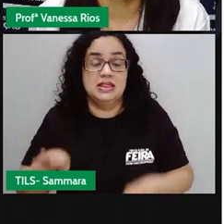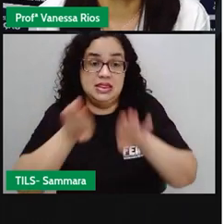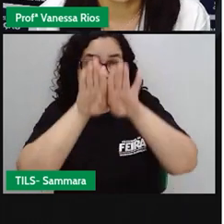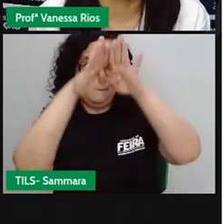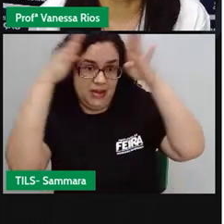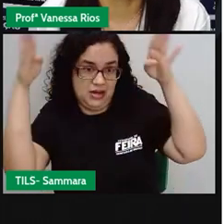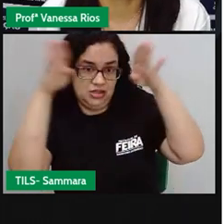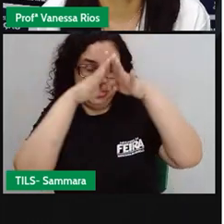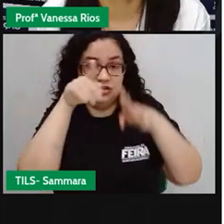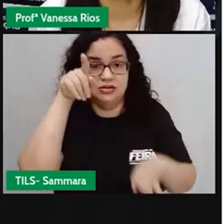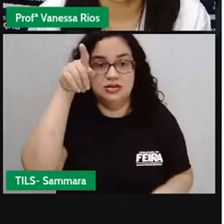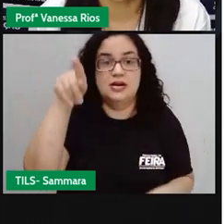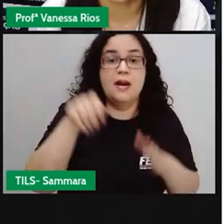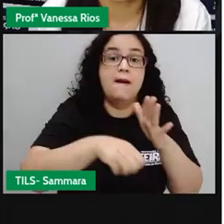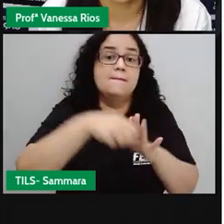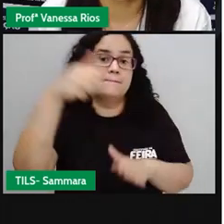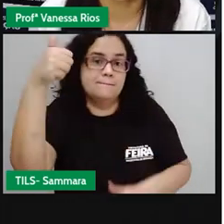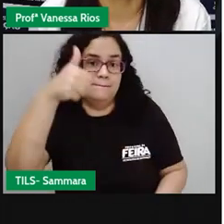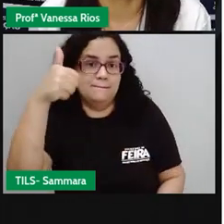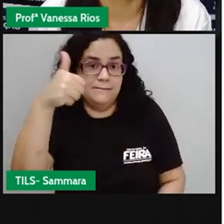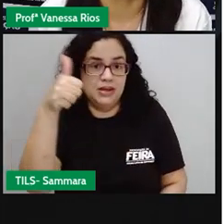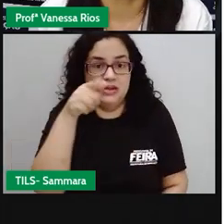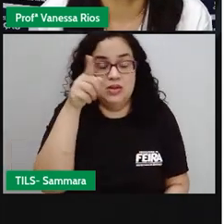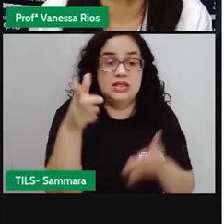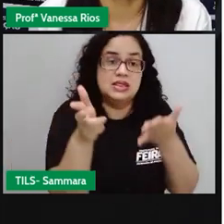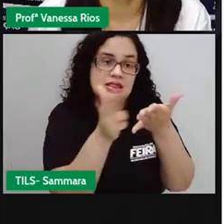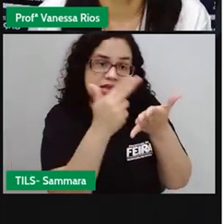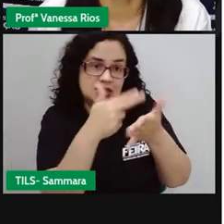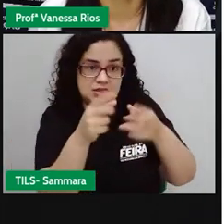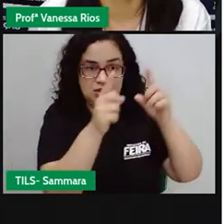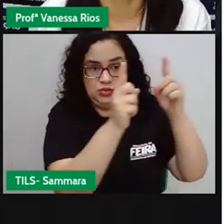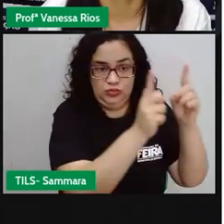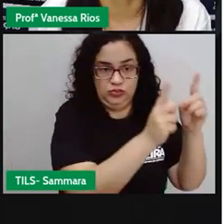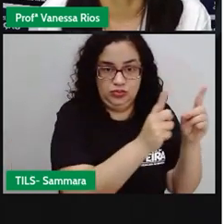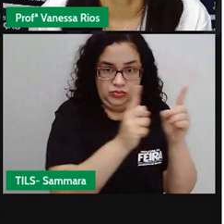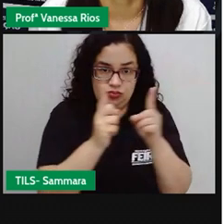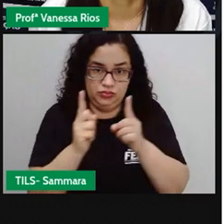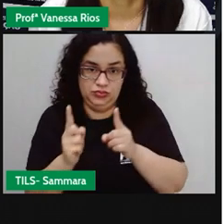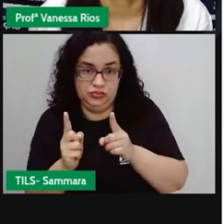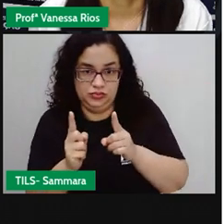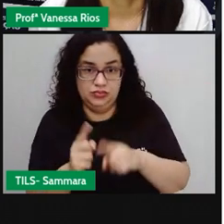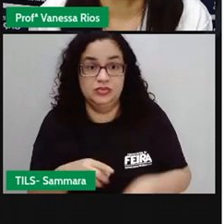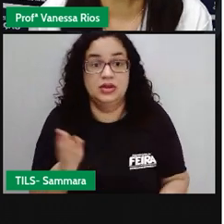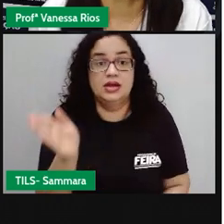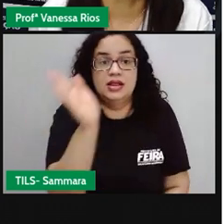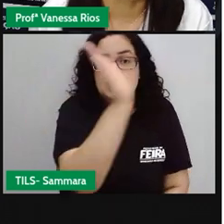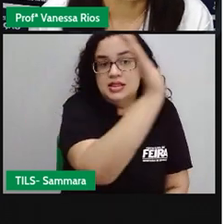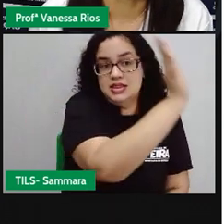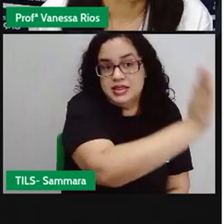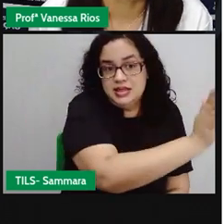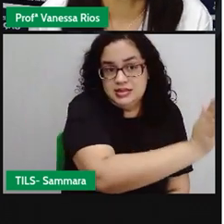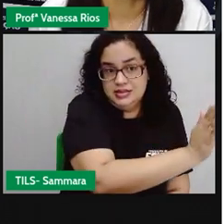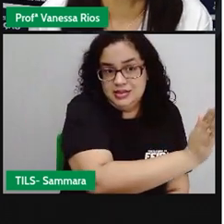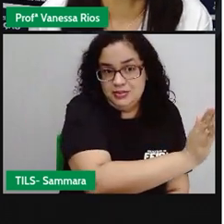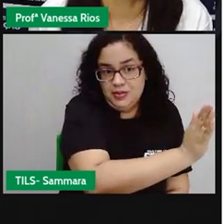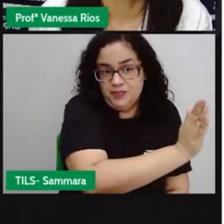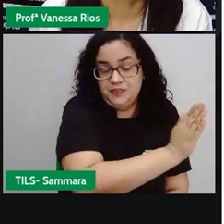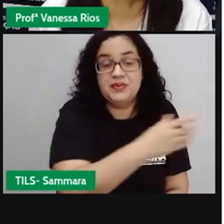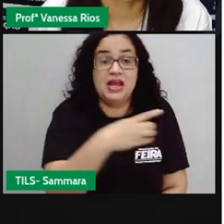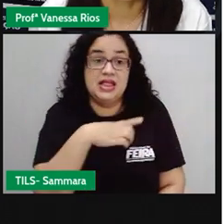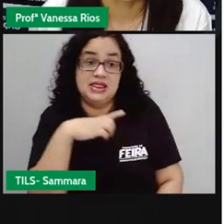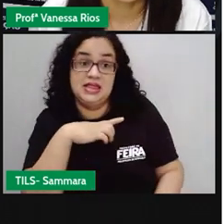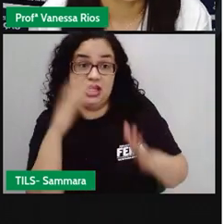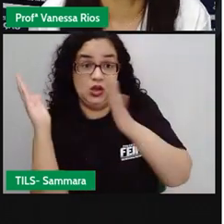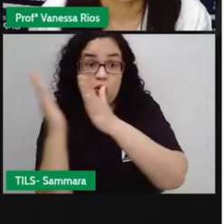parede, não é? Que na primeira imagem aparece aí o desenho de tijolos. Lá em cima da mesa também